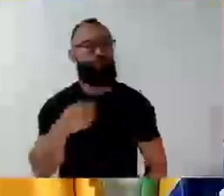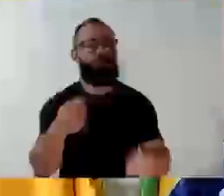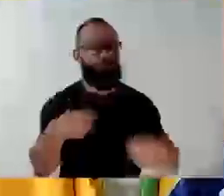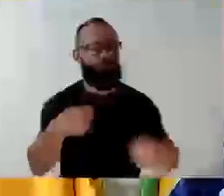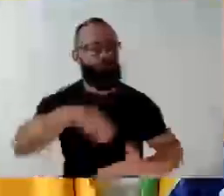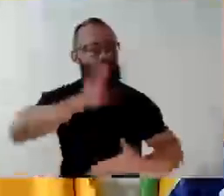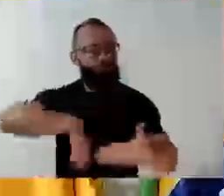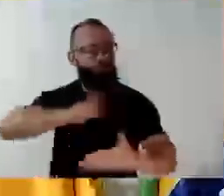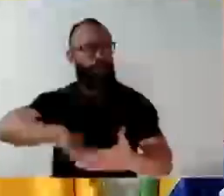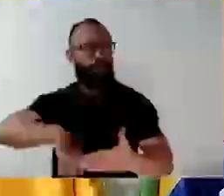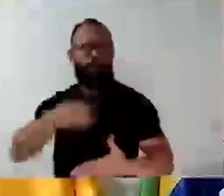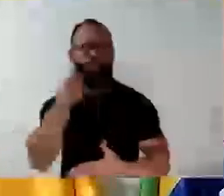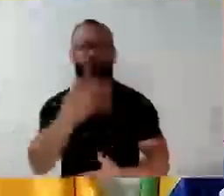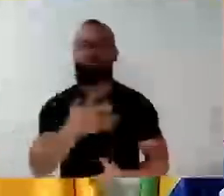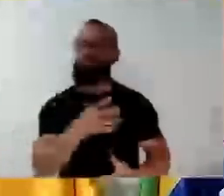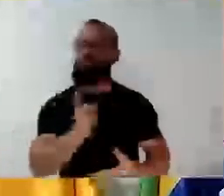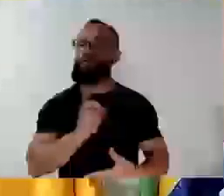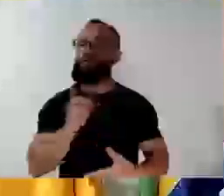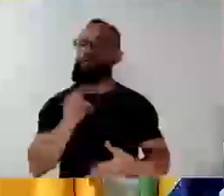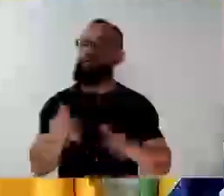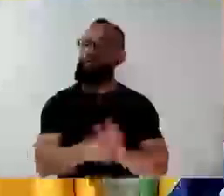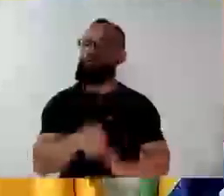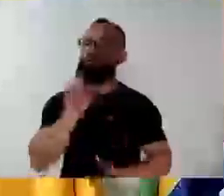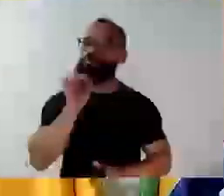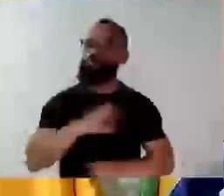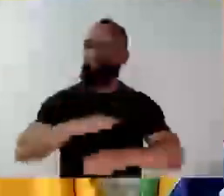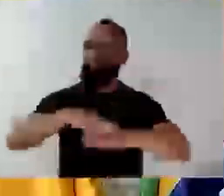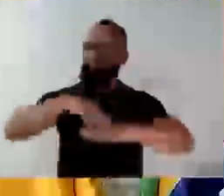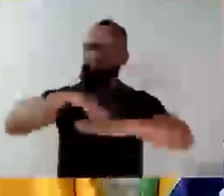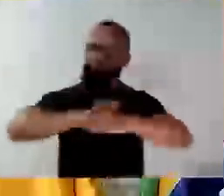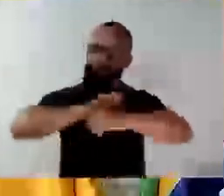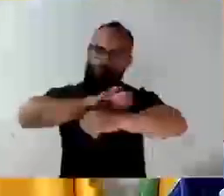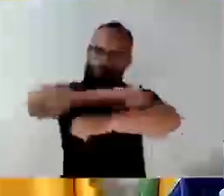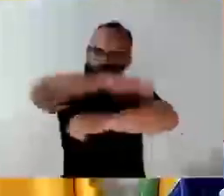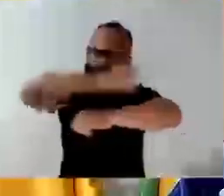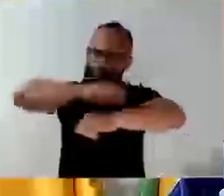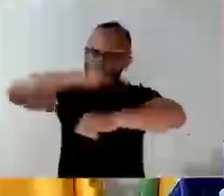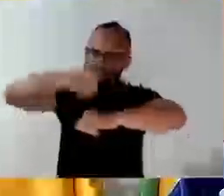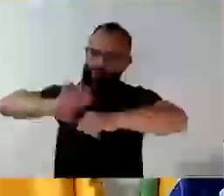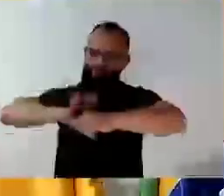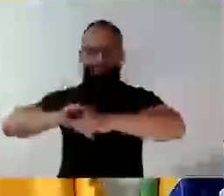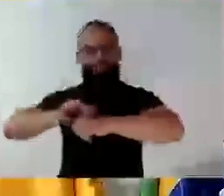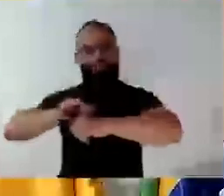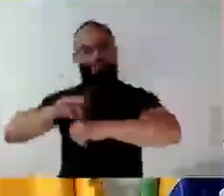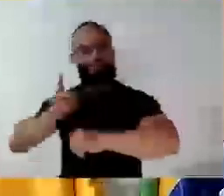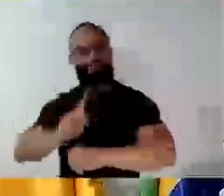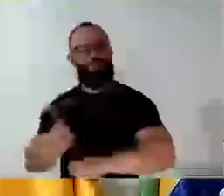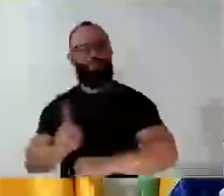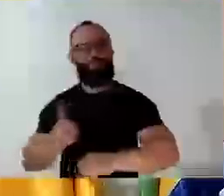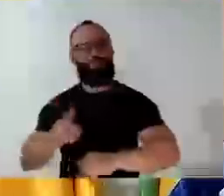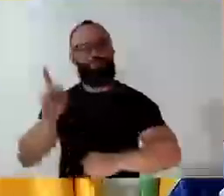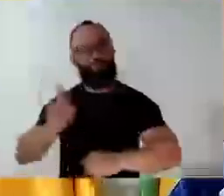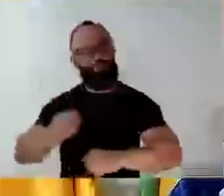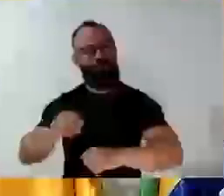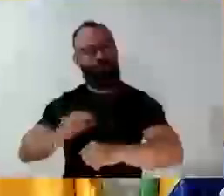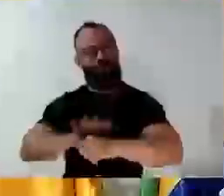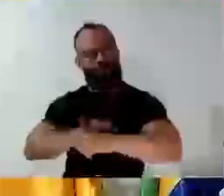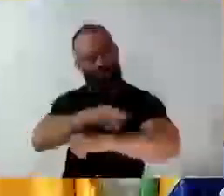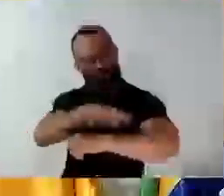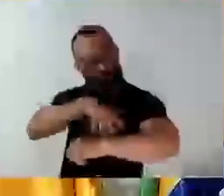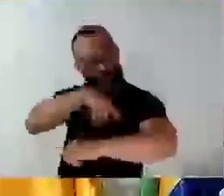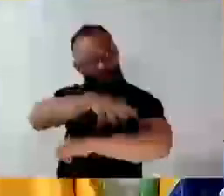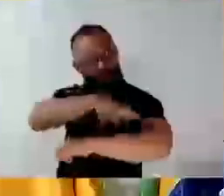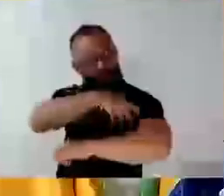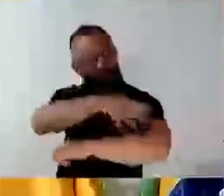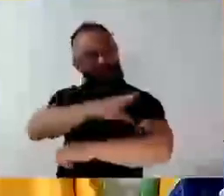Não é só uma lombada, nós precisamos de várias, inclusive de lombofaixa e toda a sinalização da Rua 13 de Maio, que